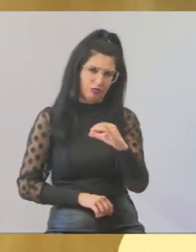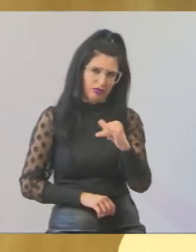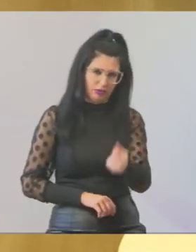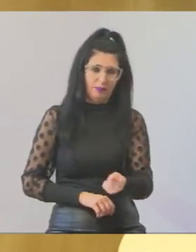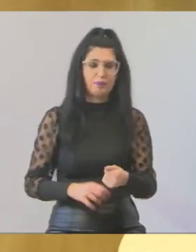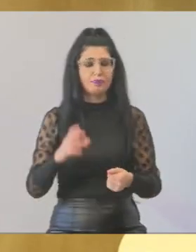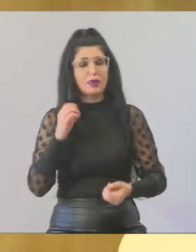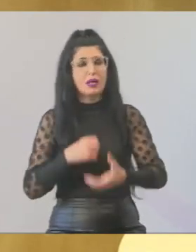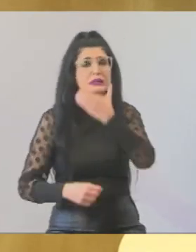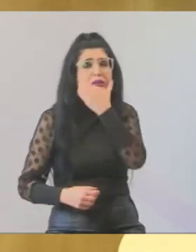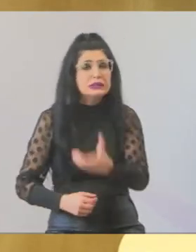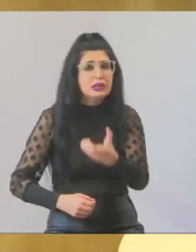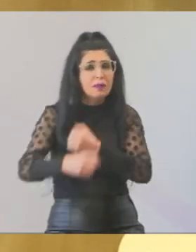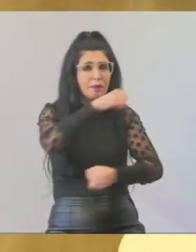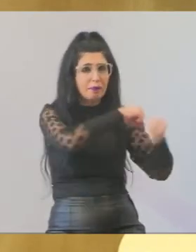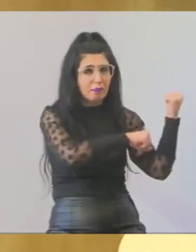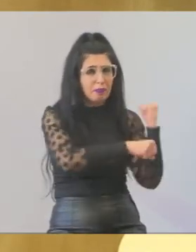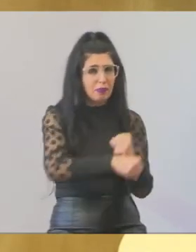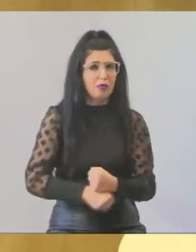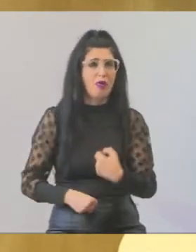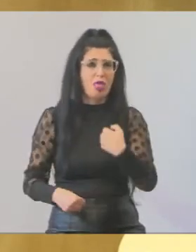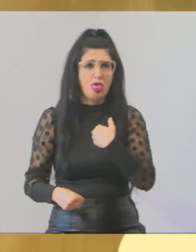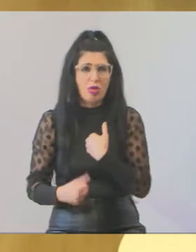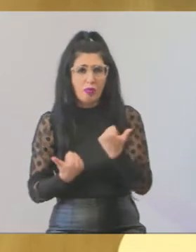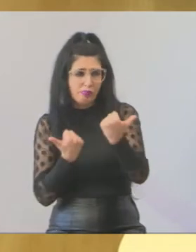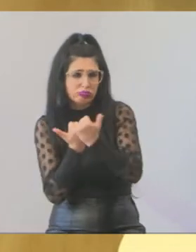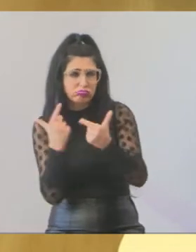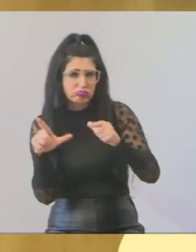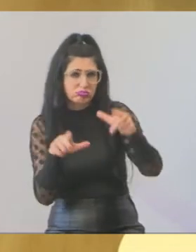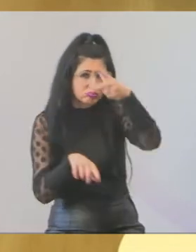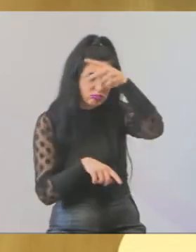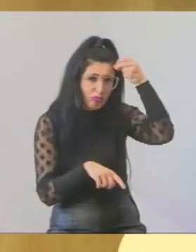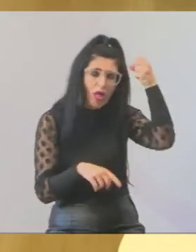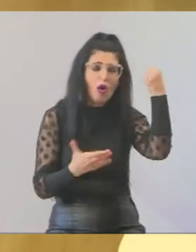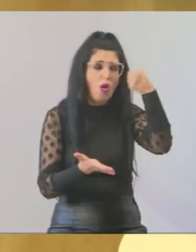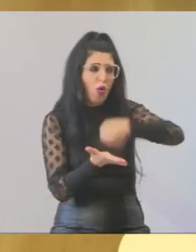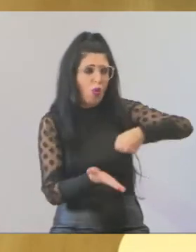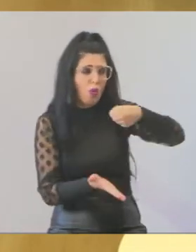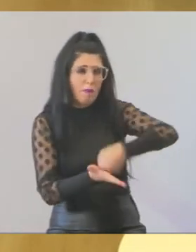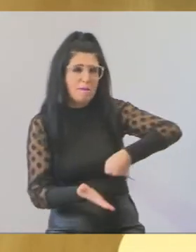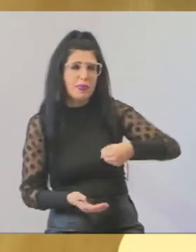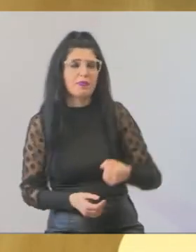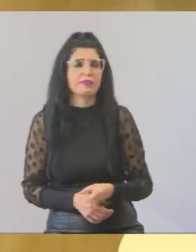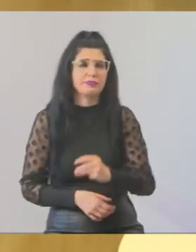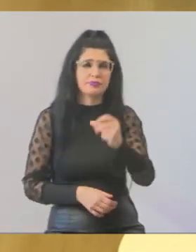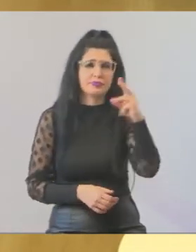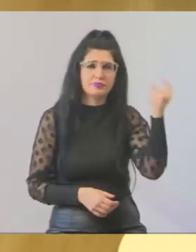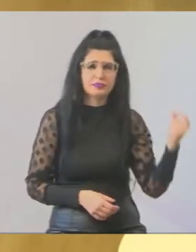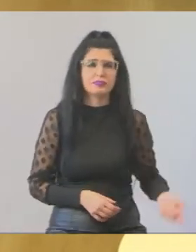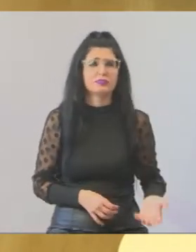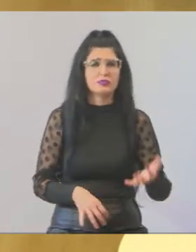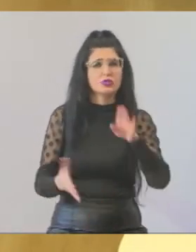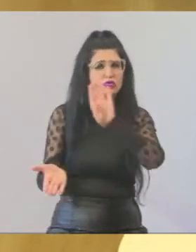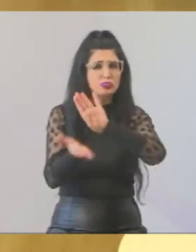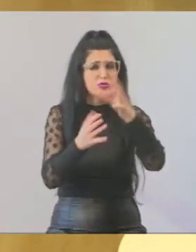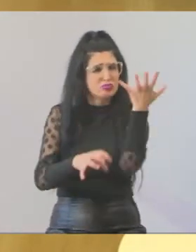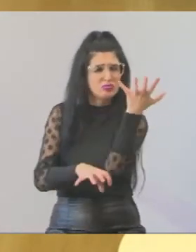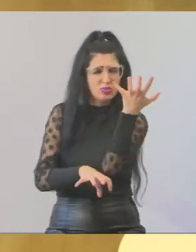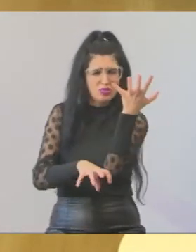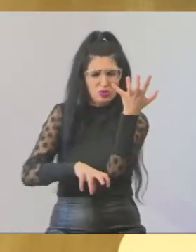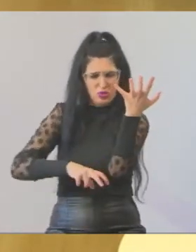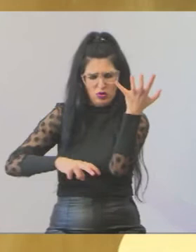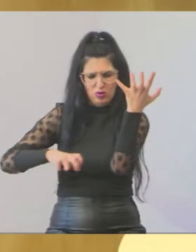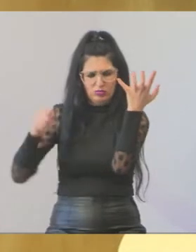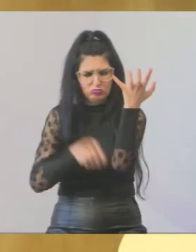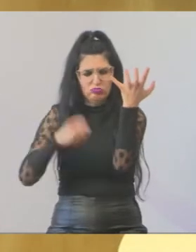na sua prefeitura, ela já vinha cobrando há tanto tempo a retirada de uma grande árvore lá, uma enorme árvore que tinha no barranco,